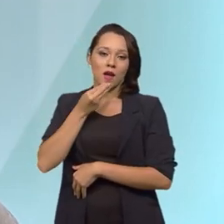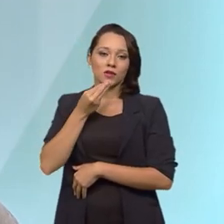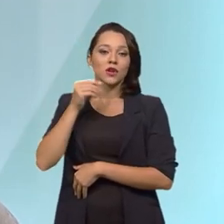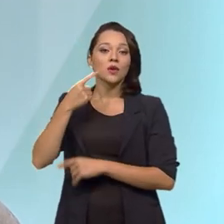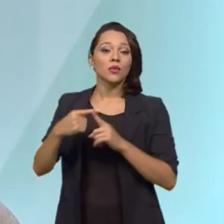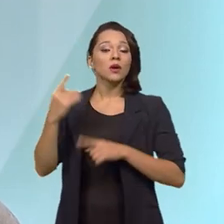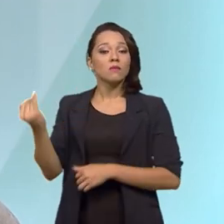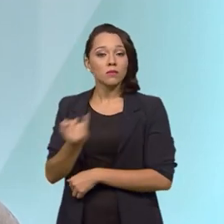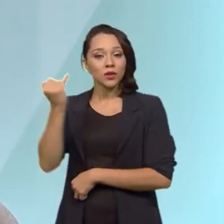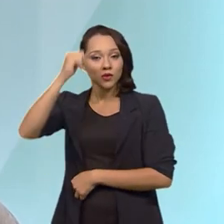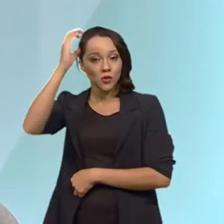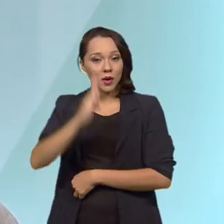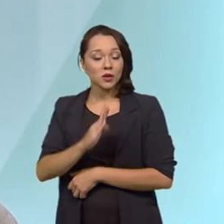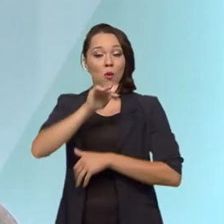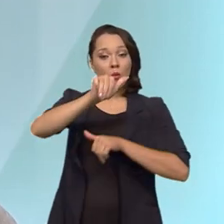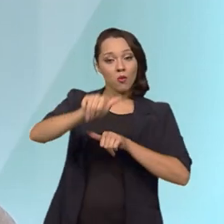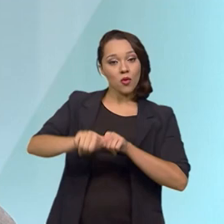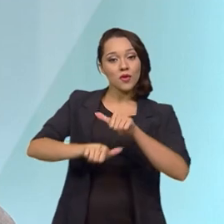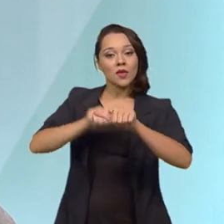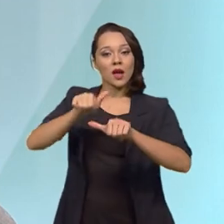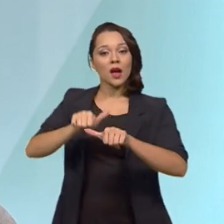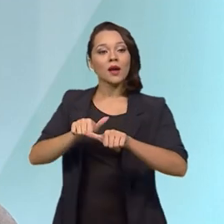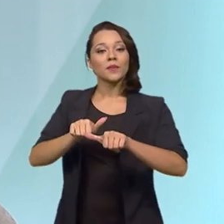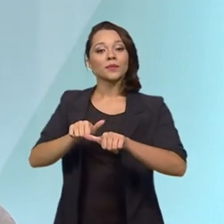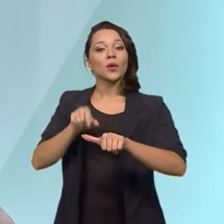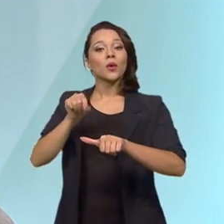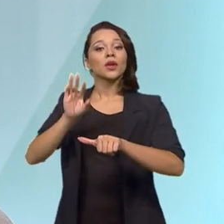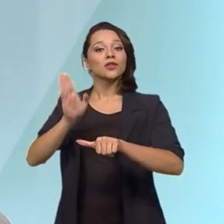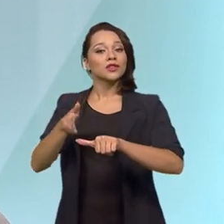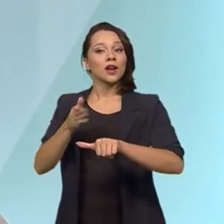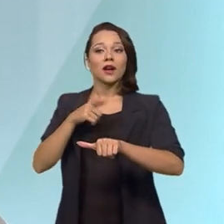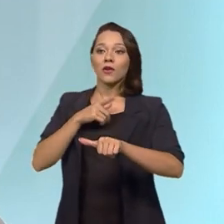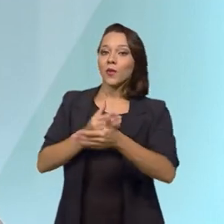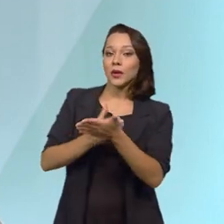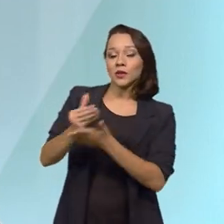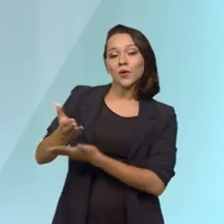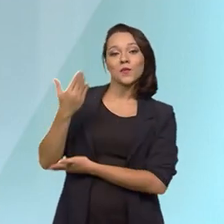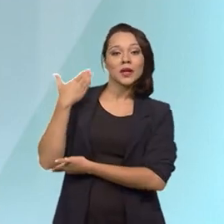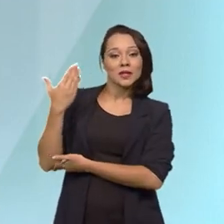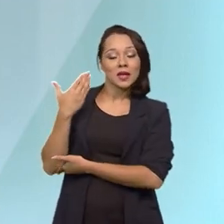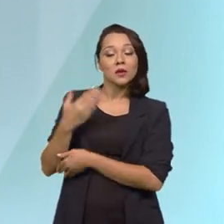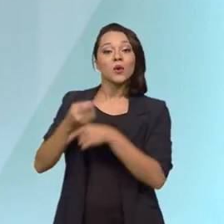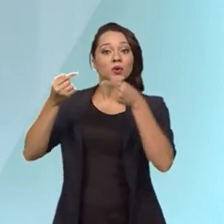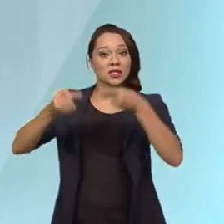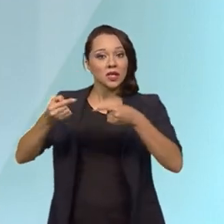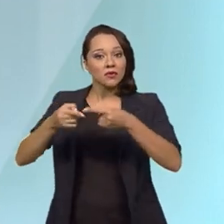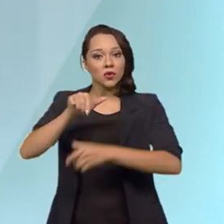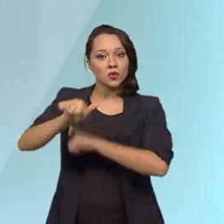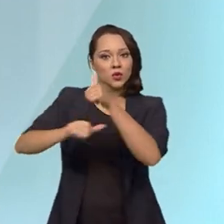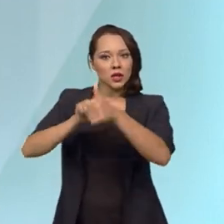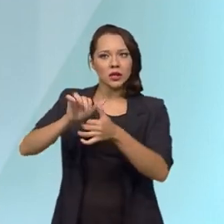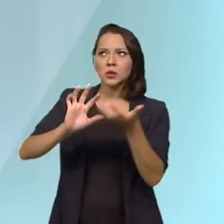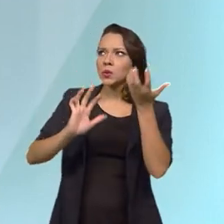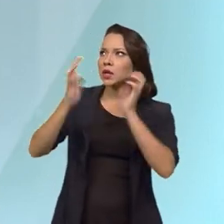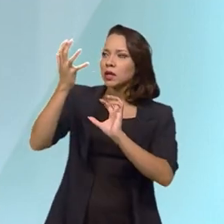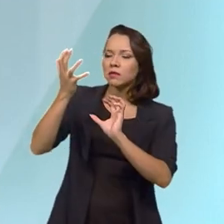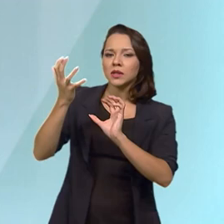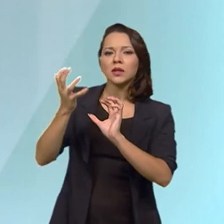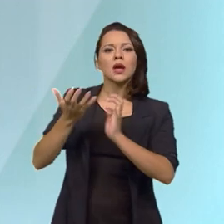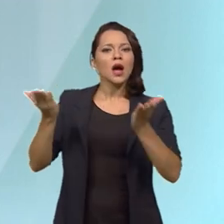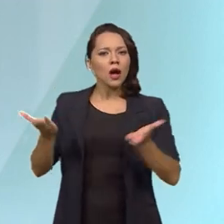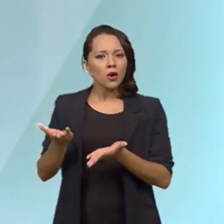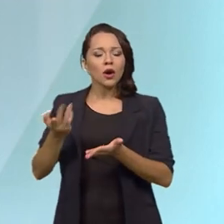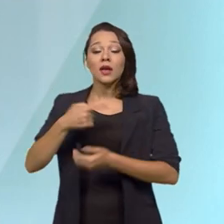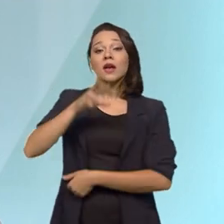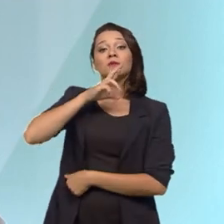muito importante para o Brasil, transformar aquilo que você comentou inicialmente, os desafios de mudança do clima se transformar